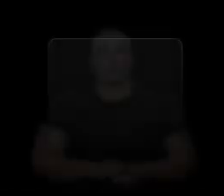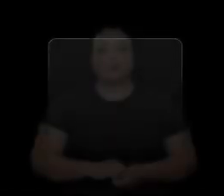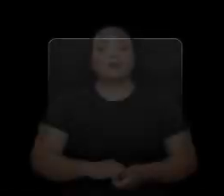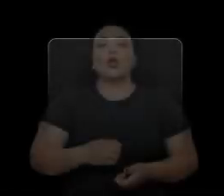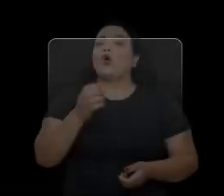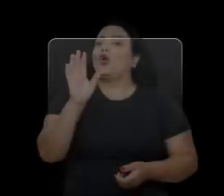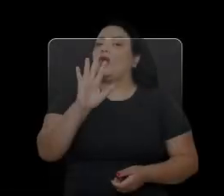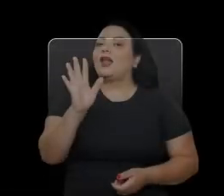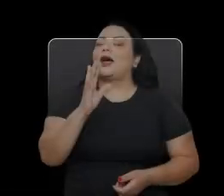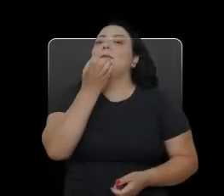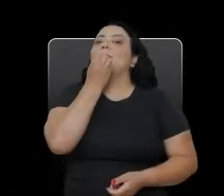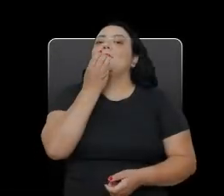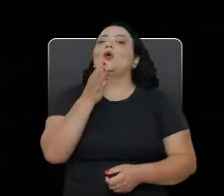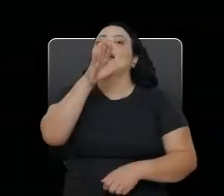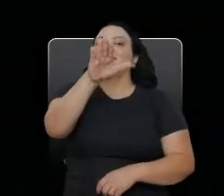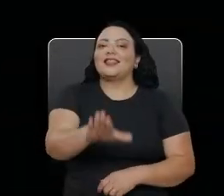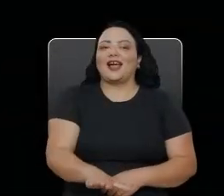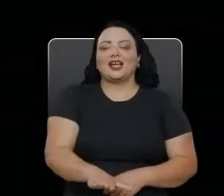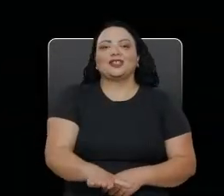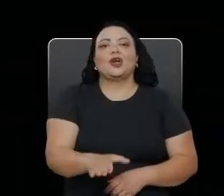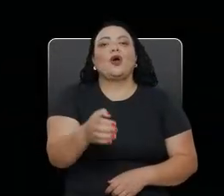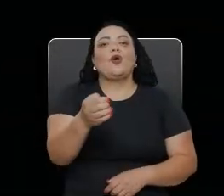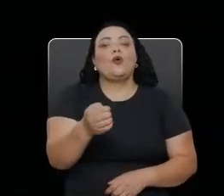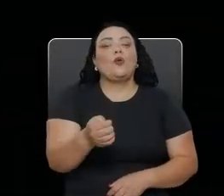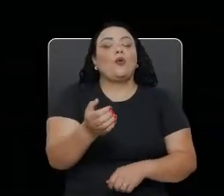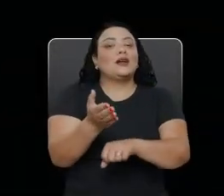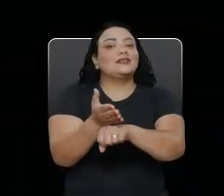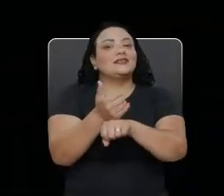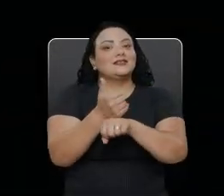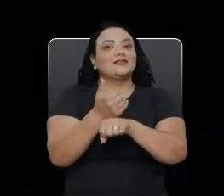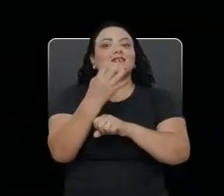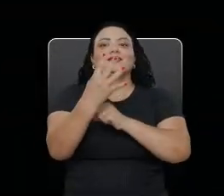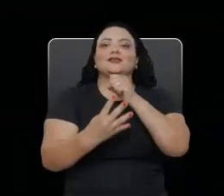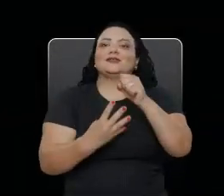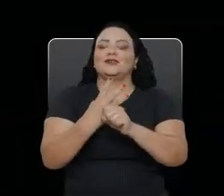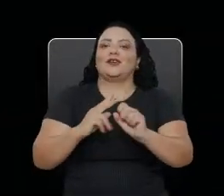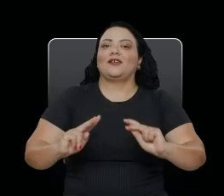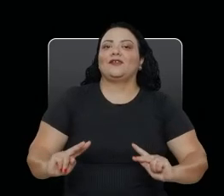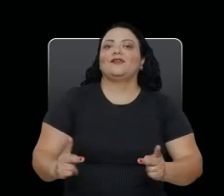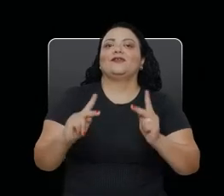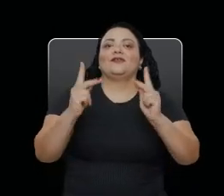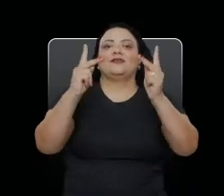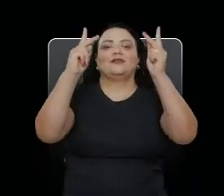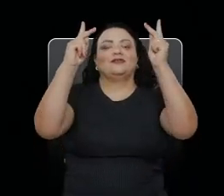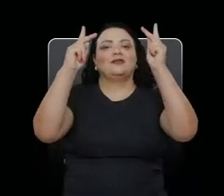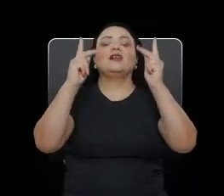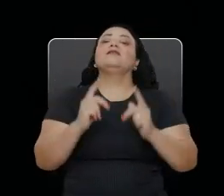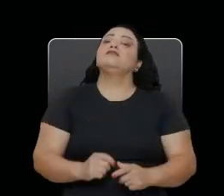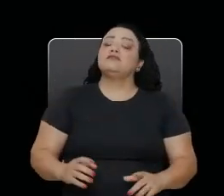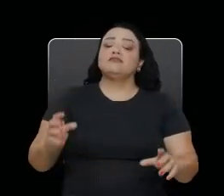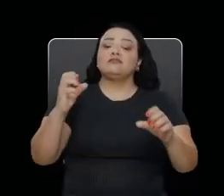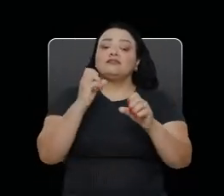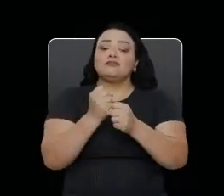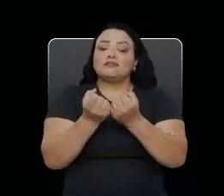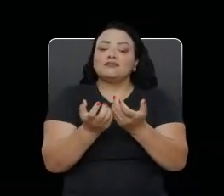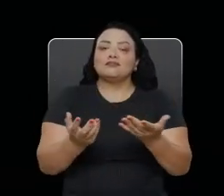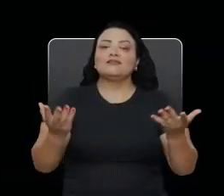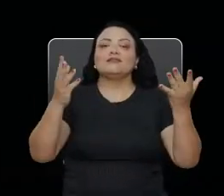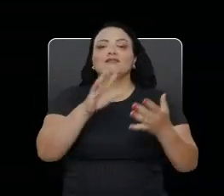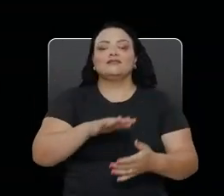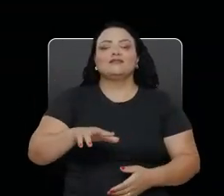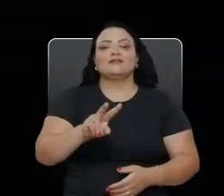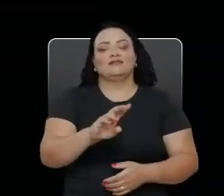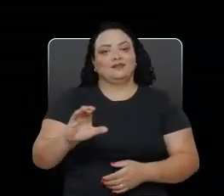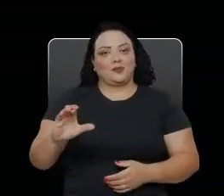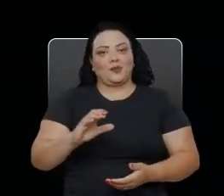Olá, boa tarde! Foram quase quatro anos de muitas vitórias e de excelentes resultados para